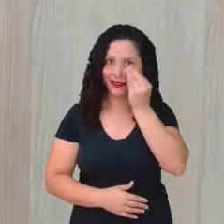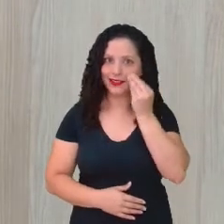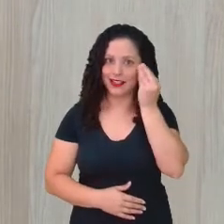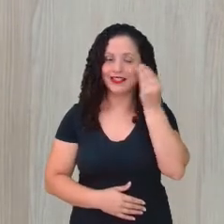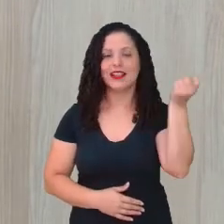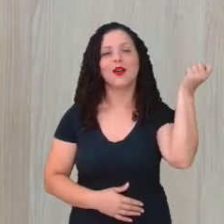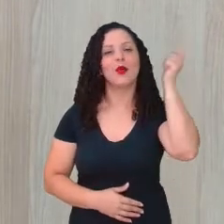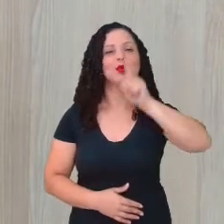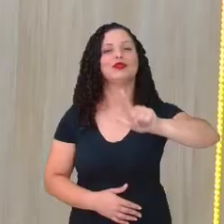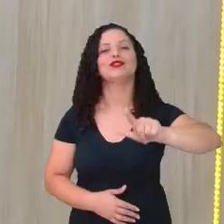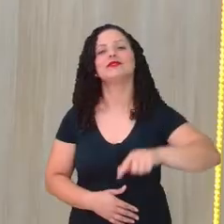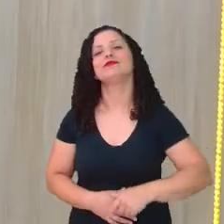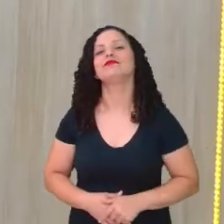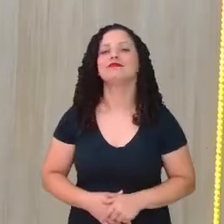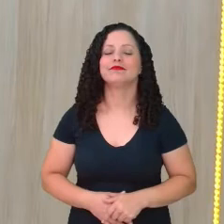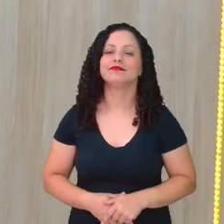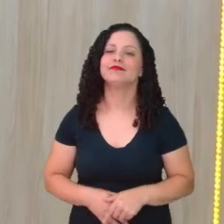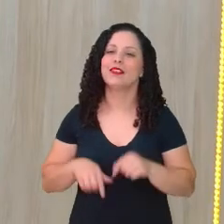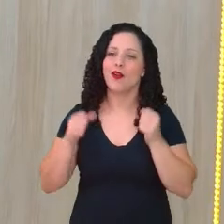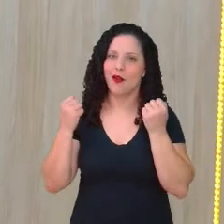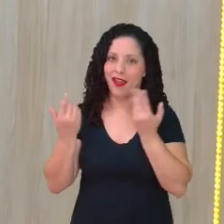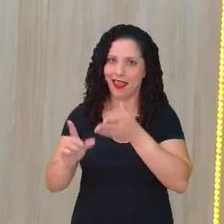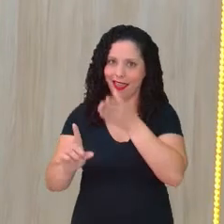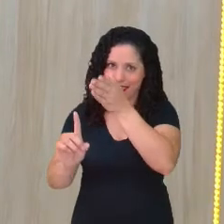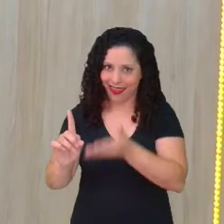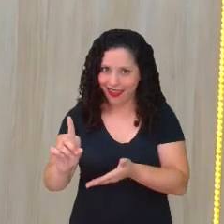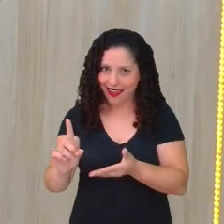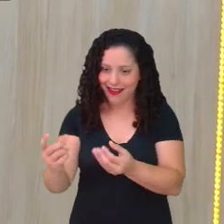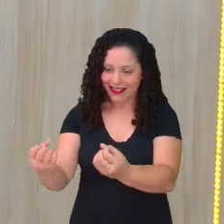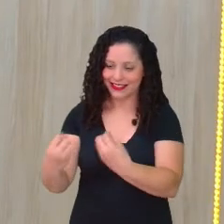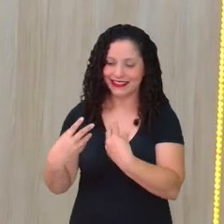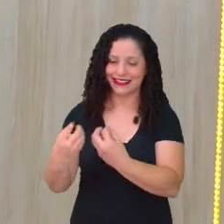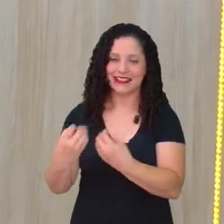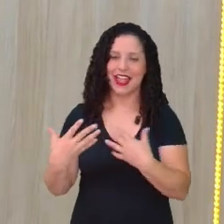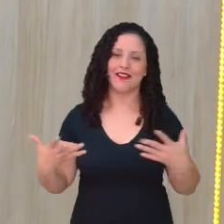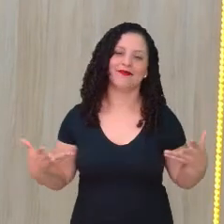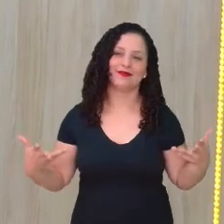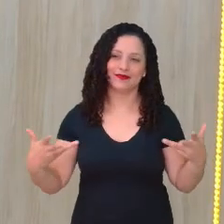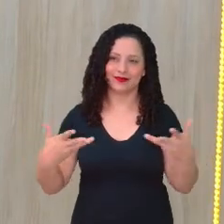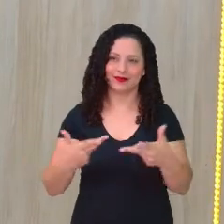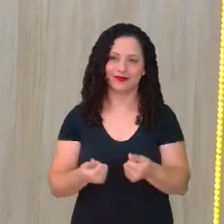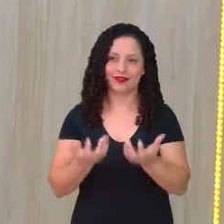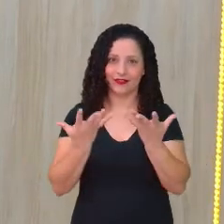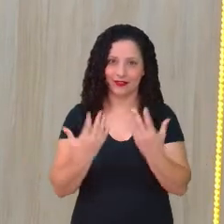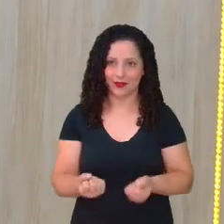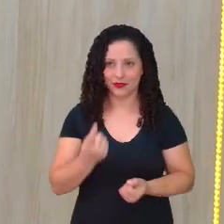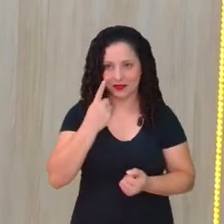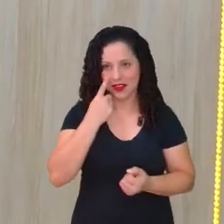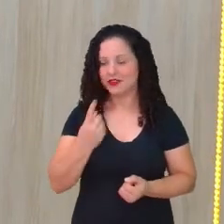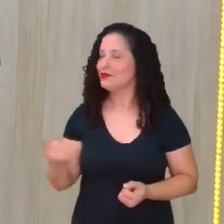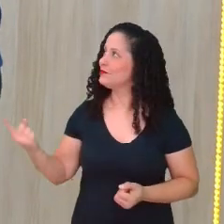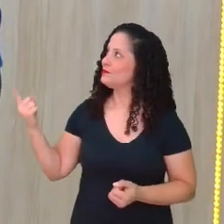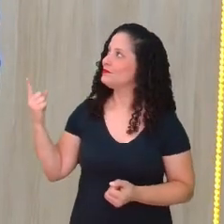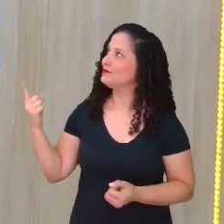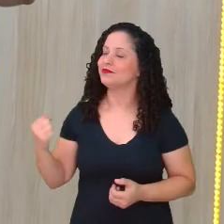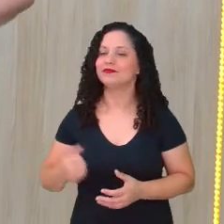né? Isso. Então, Clarice, tem algo a nos ensinar, não é, professora Camille? certeza. Ela é maravilhosa. Então, vamos lá. Ela diz,